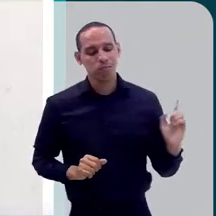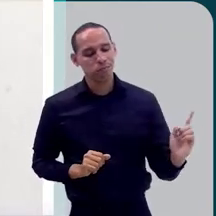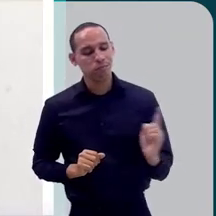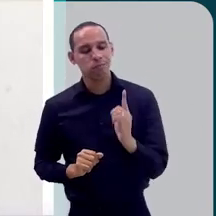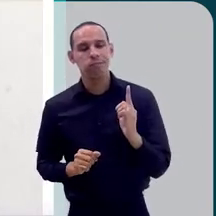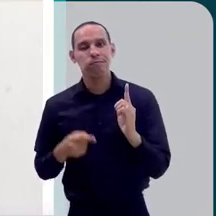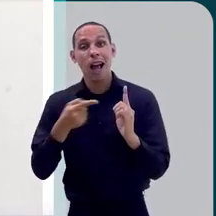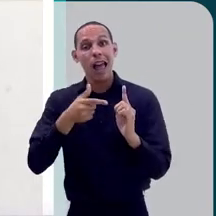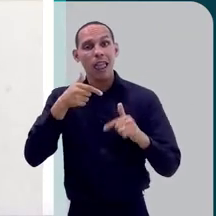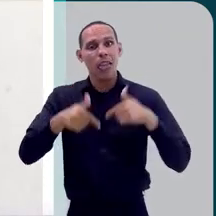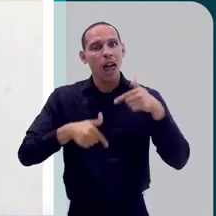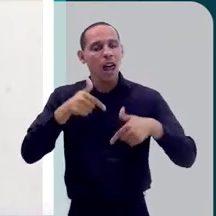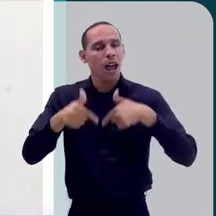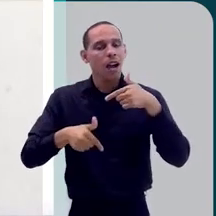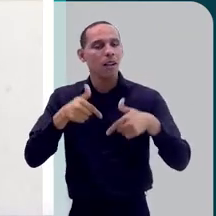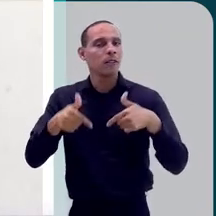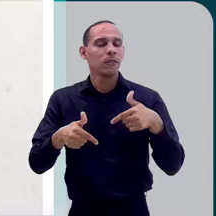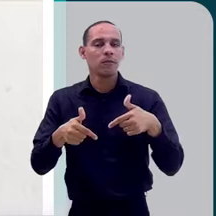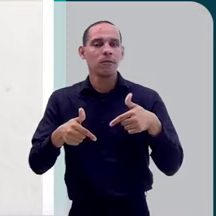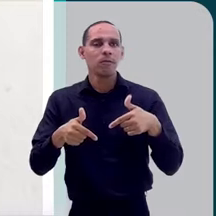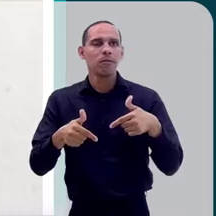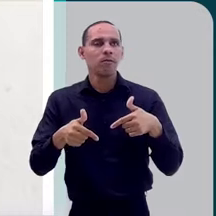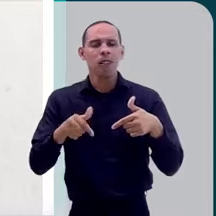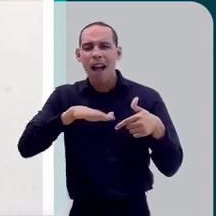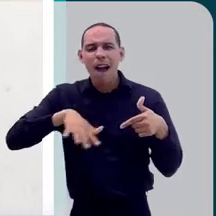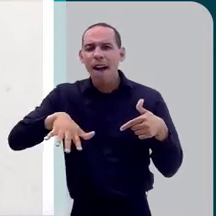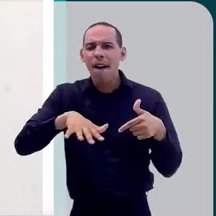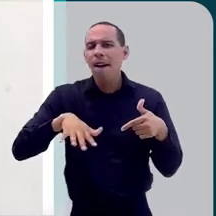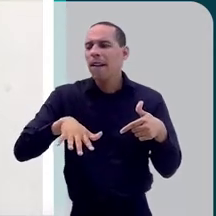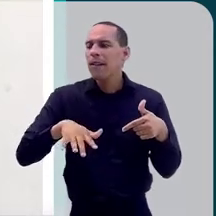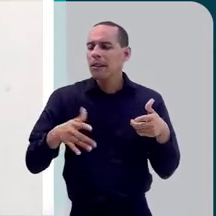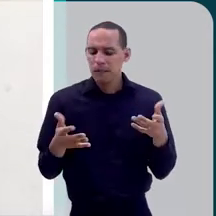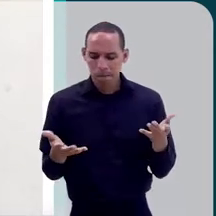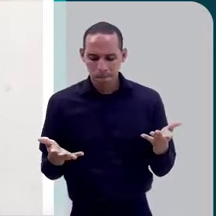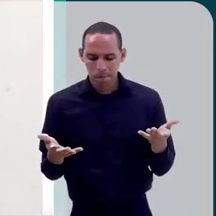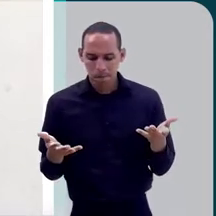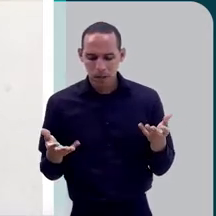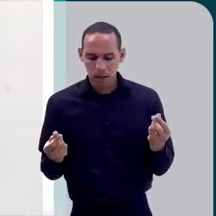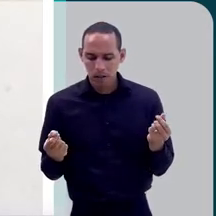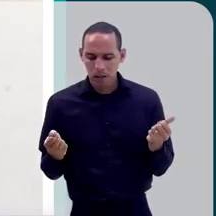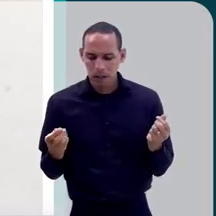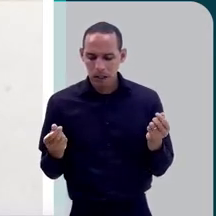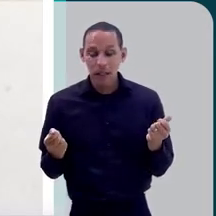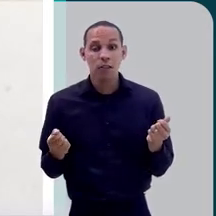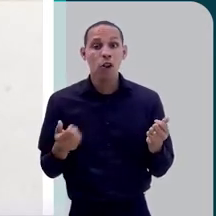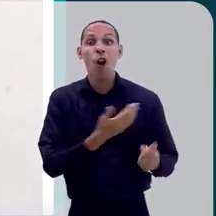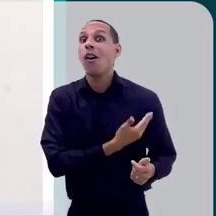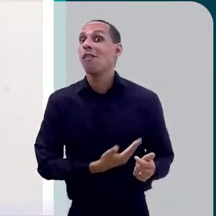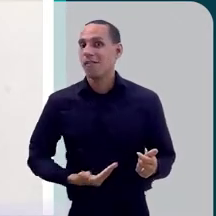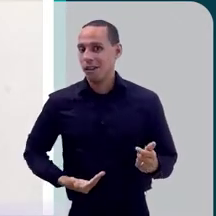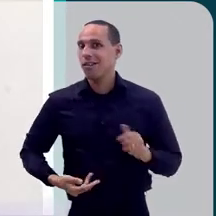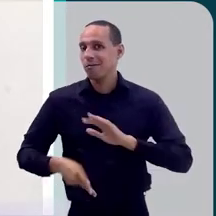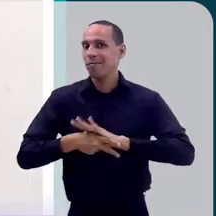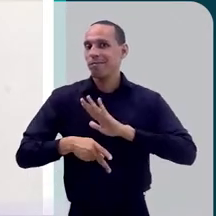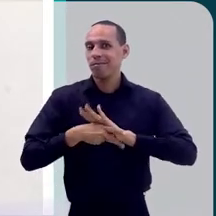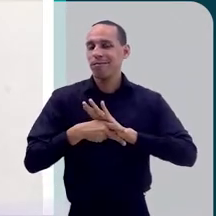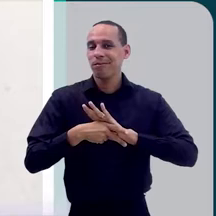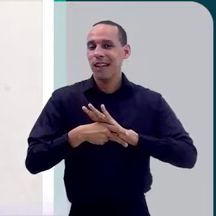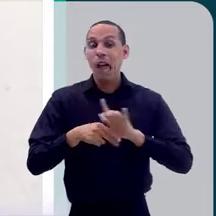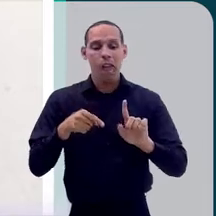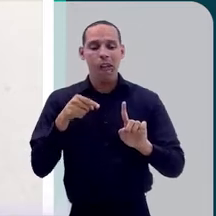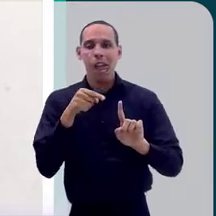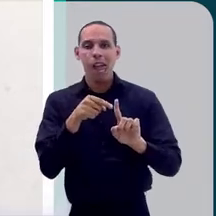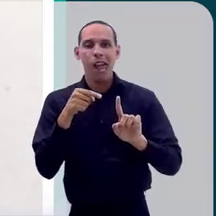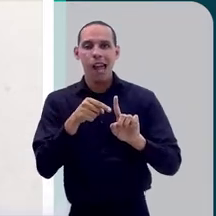trabalha numa área governamental na